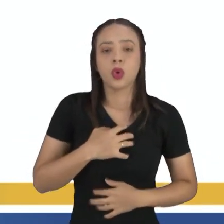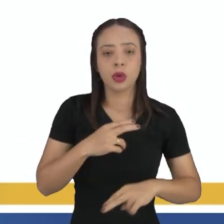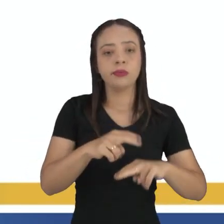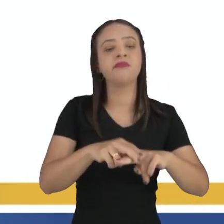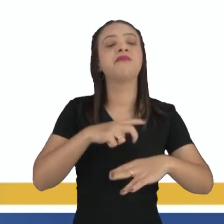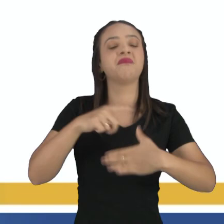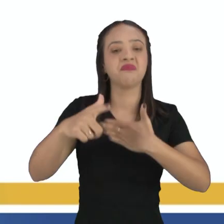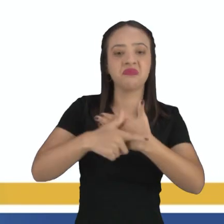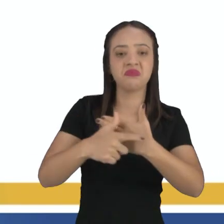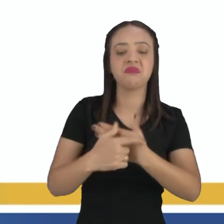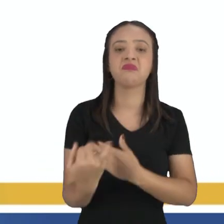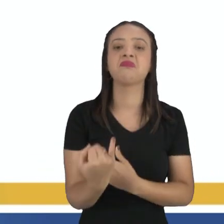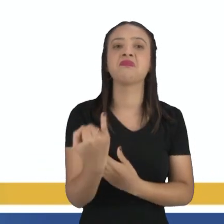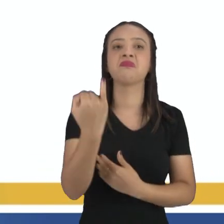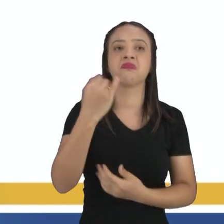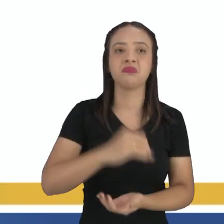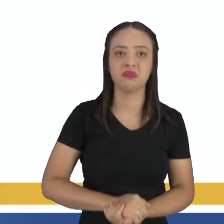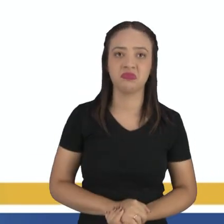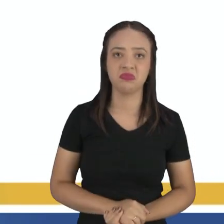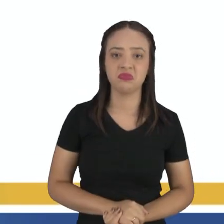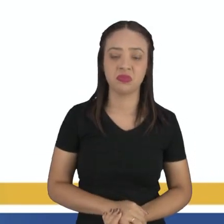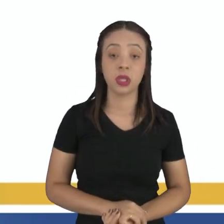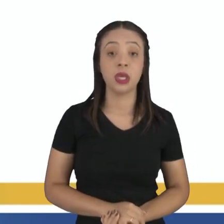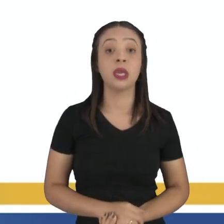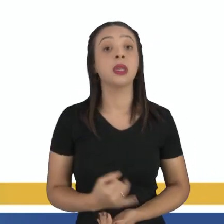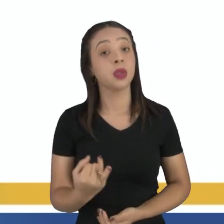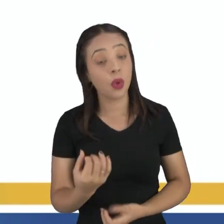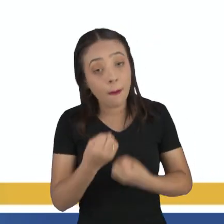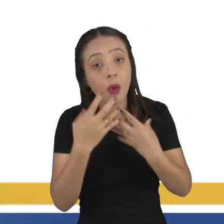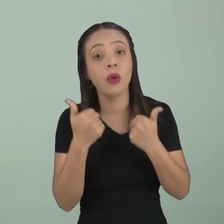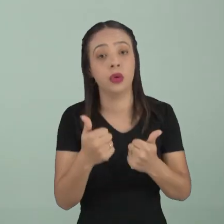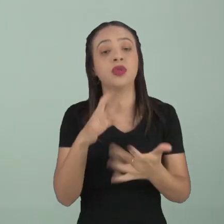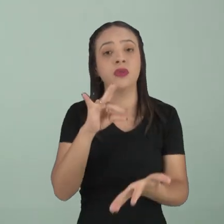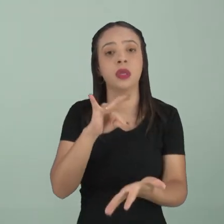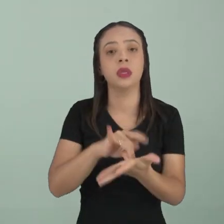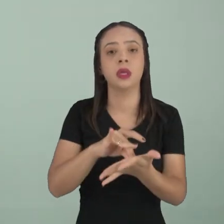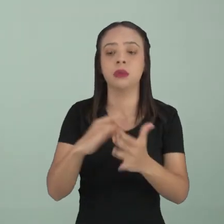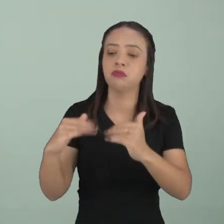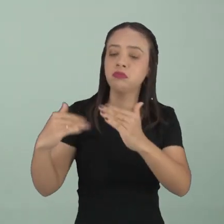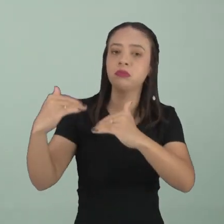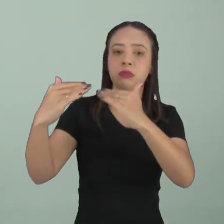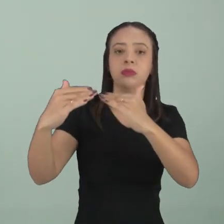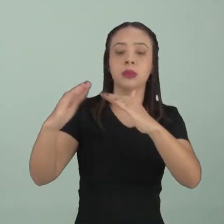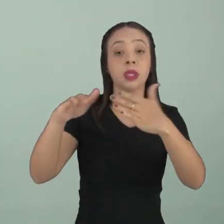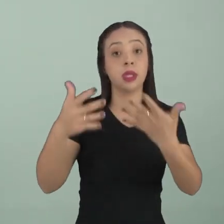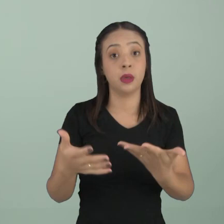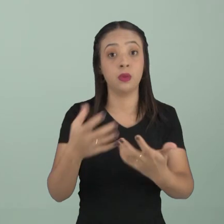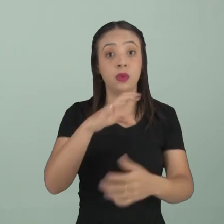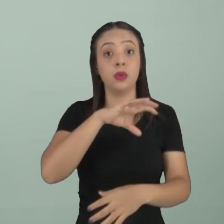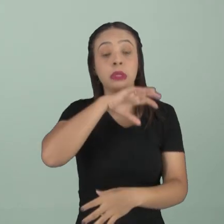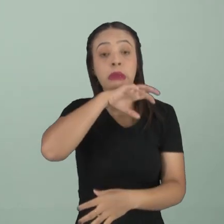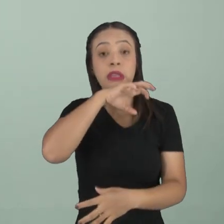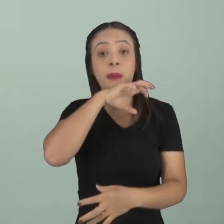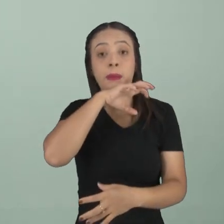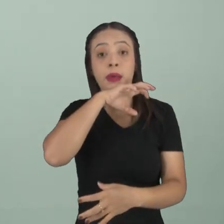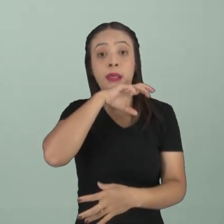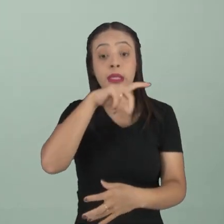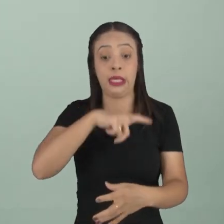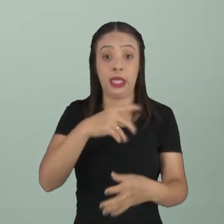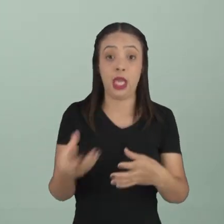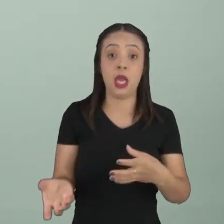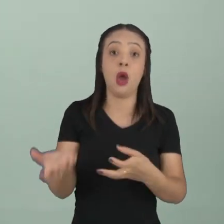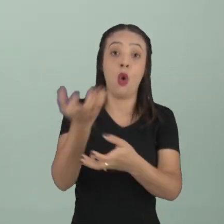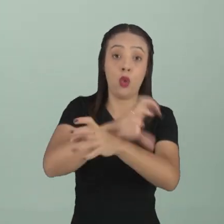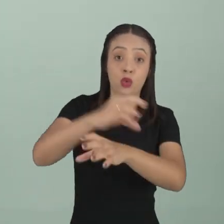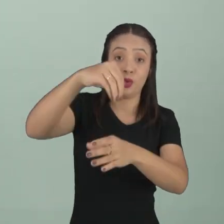muito importante de proteger órgãos internos, tá? E isso, evolutivamente, é uma vantagem, né? Então, animais vertebrados têm essa vantagem em relação a animais